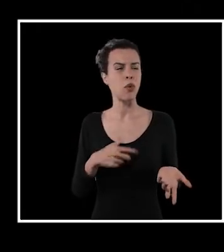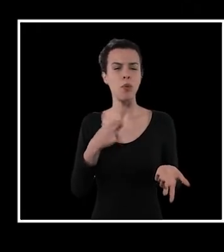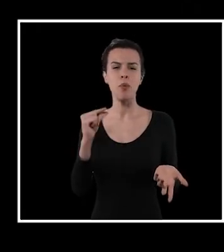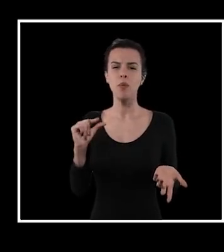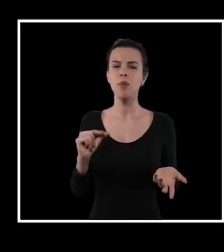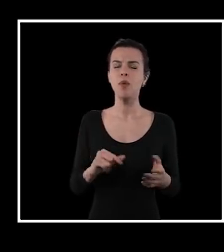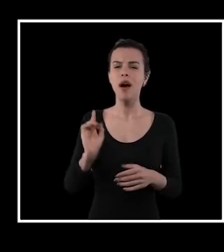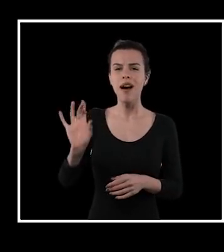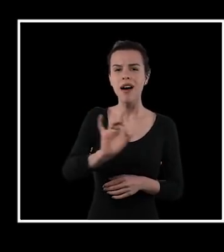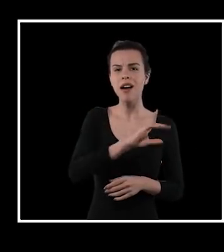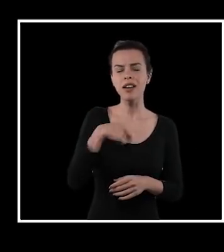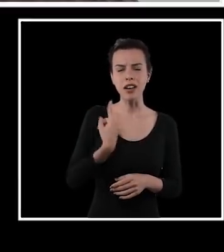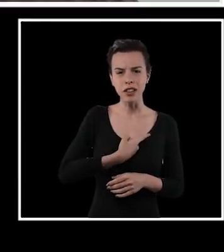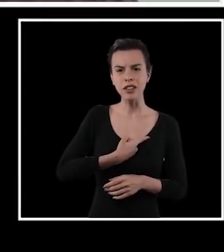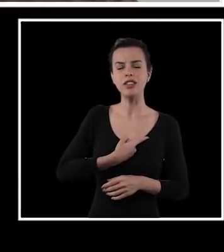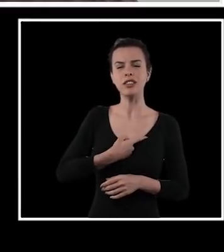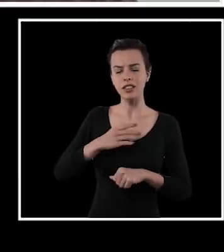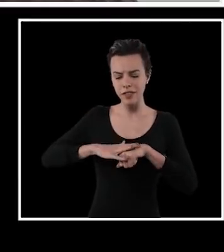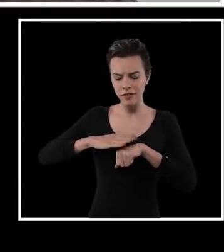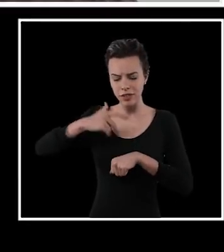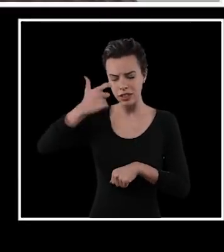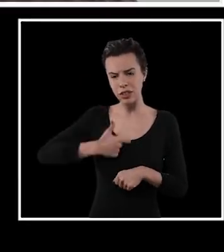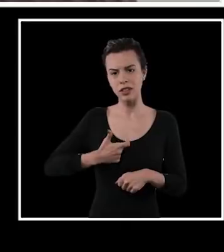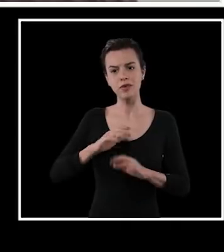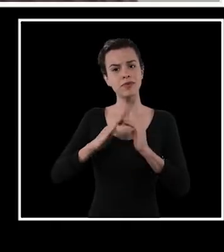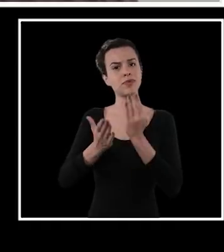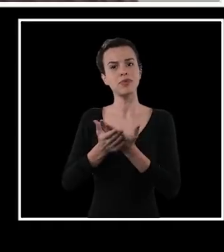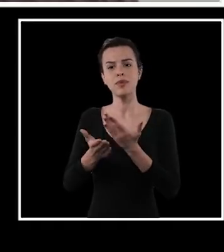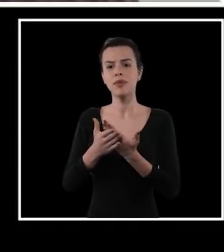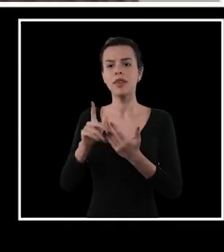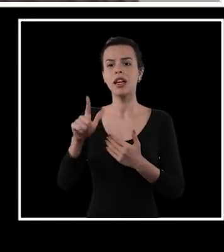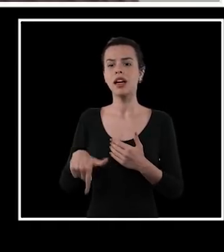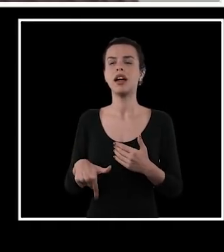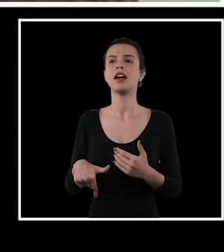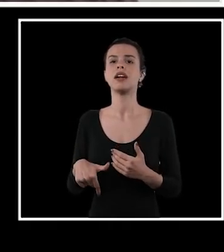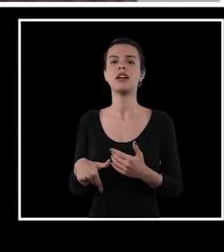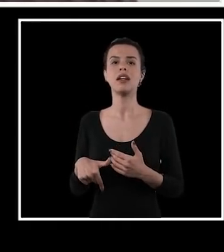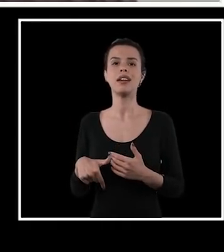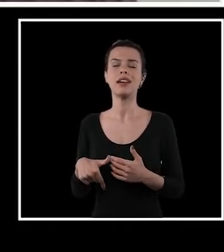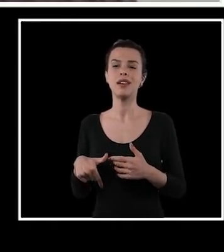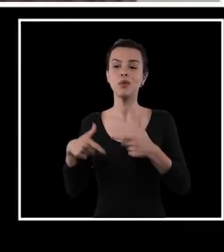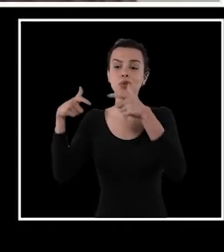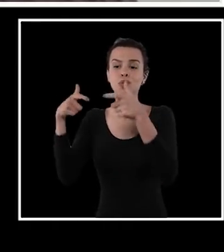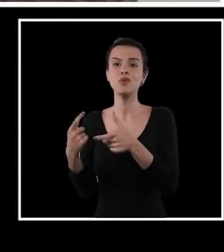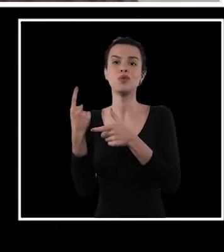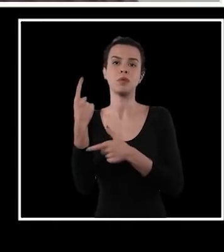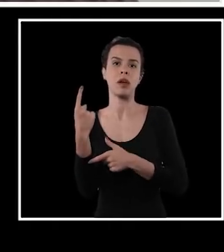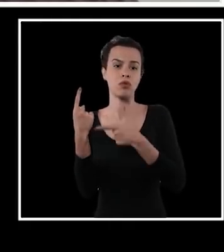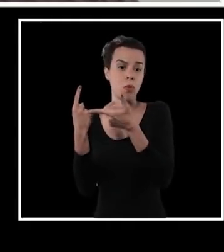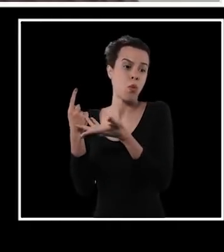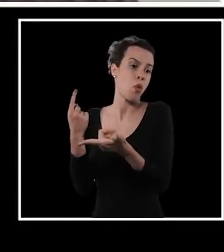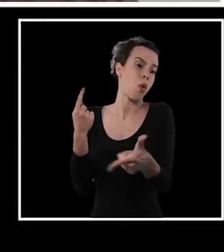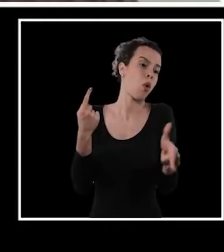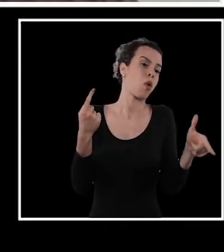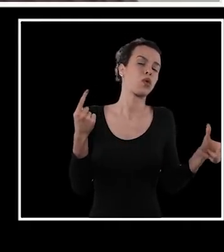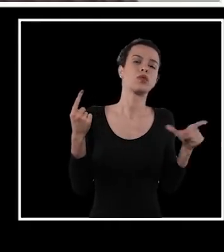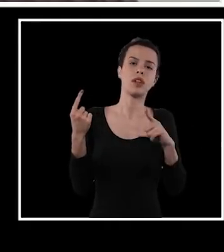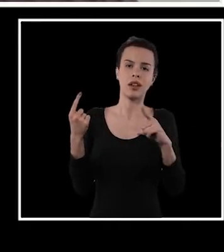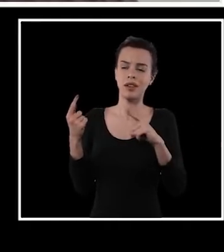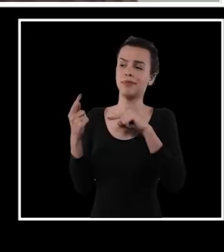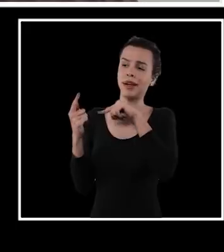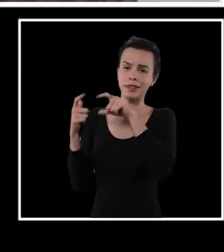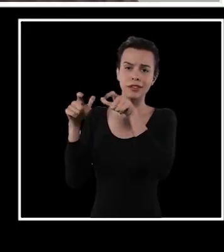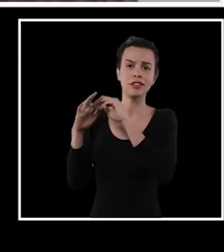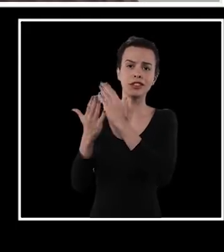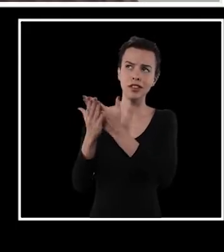que acho que está um pouco o que cada um de nós está fazendo aqui. A escola é um espaço que repercute, como o Silvio disse muito bem,